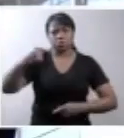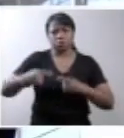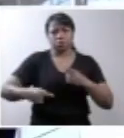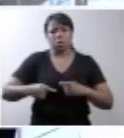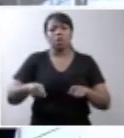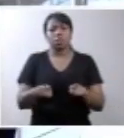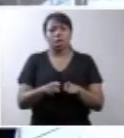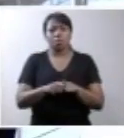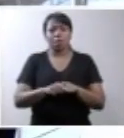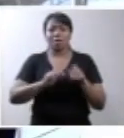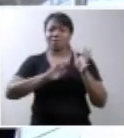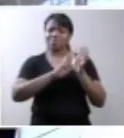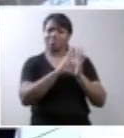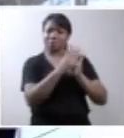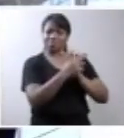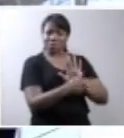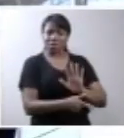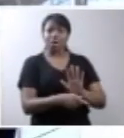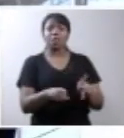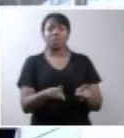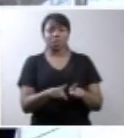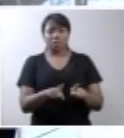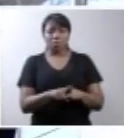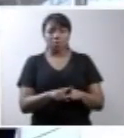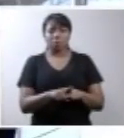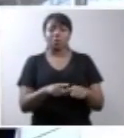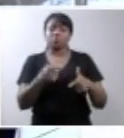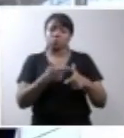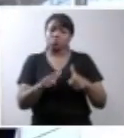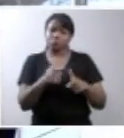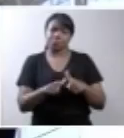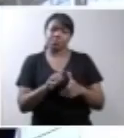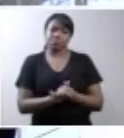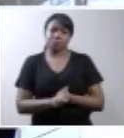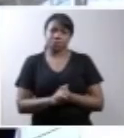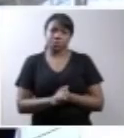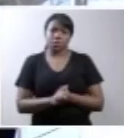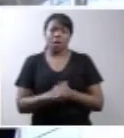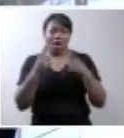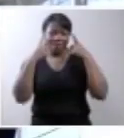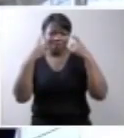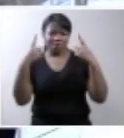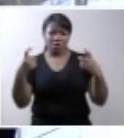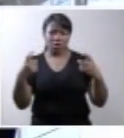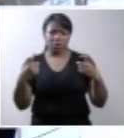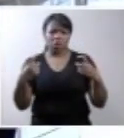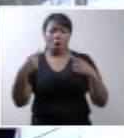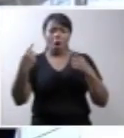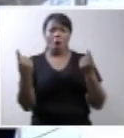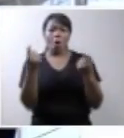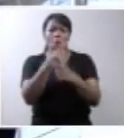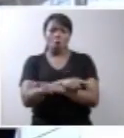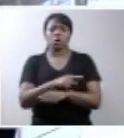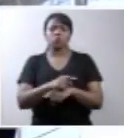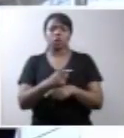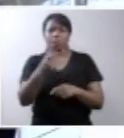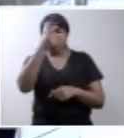dado o caráter complexo e delicado à questão. A violência contra um ser humano é defesa.